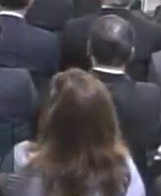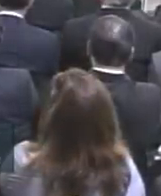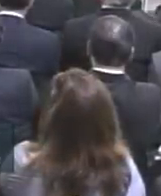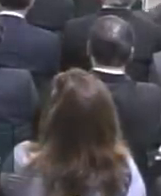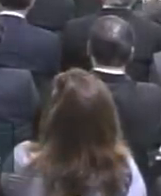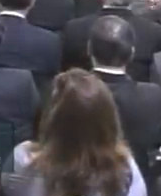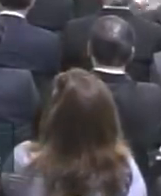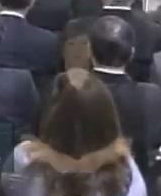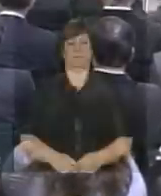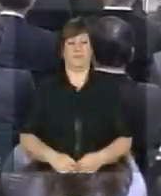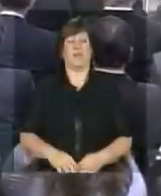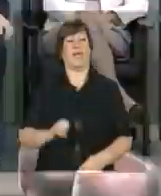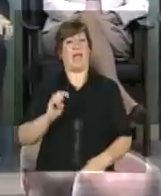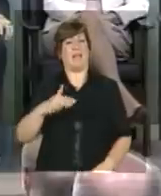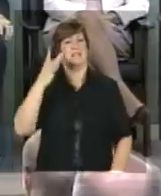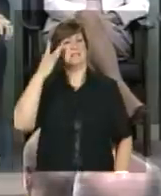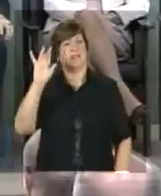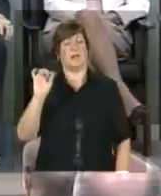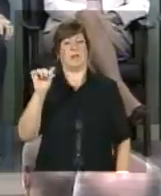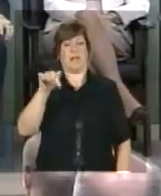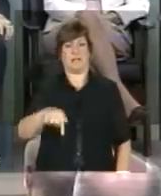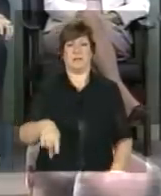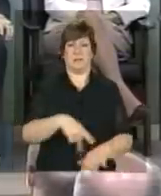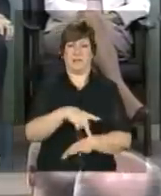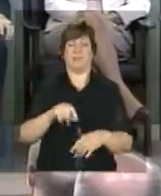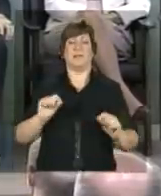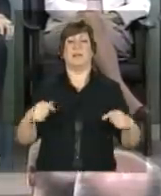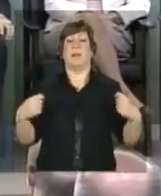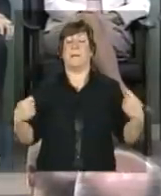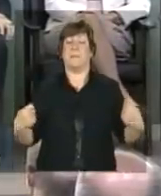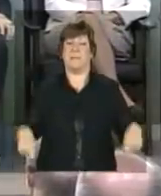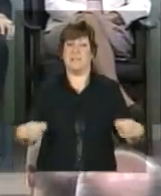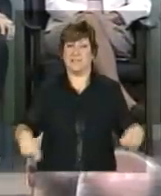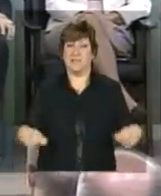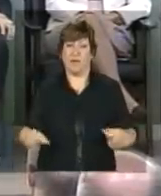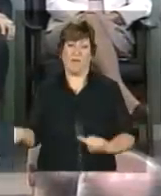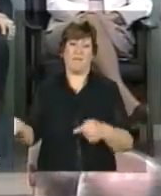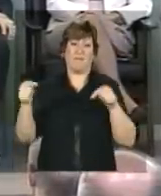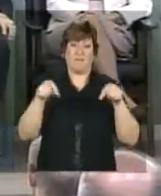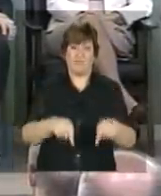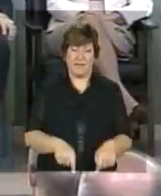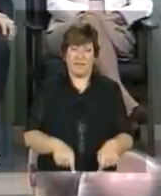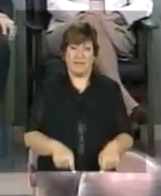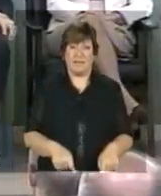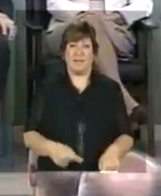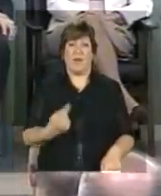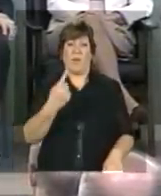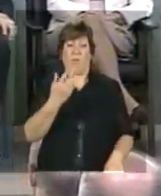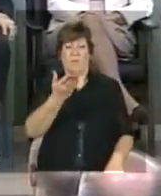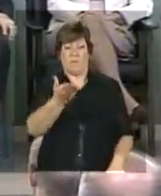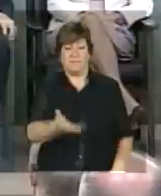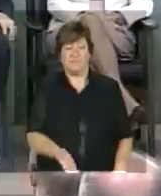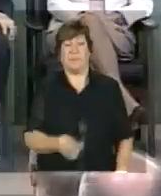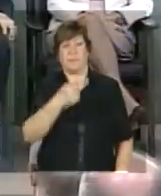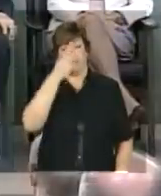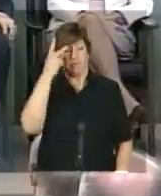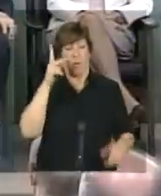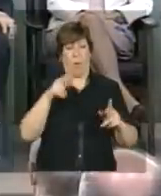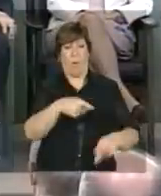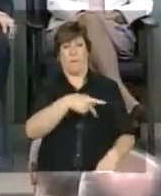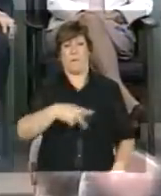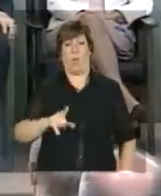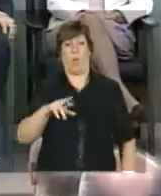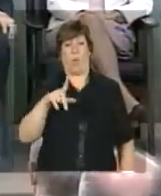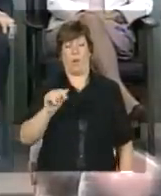que nesse país precisou de vir um retirante do Nordeste